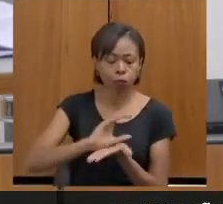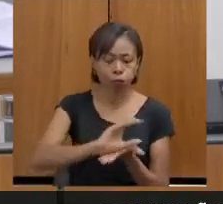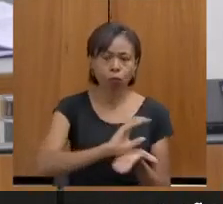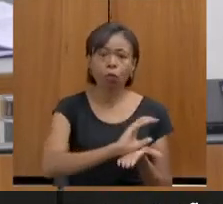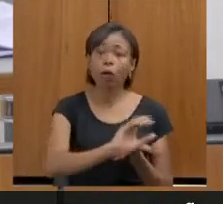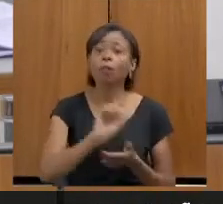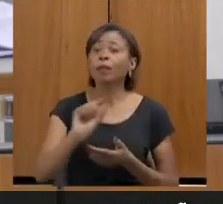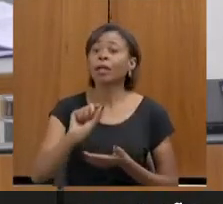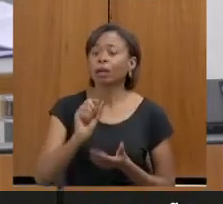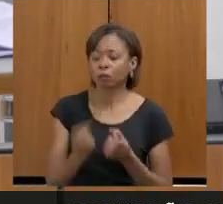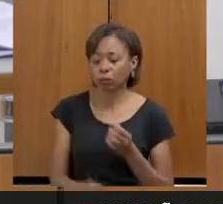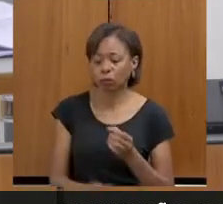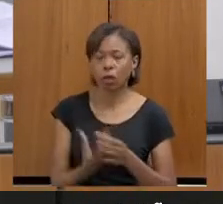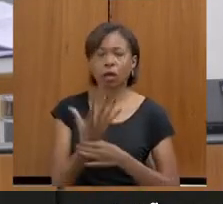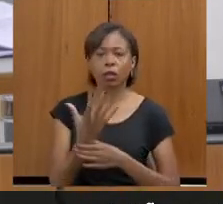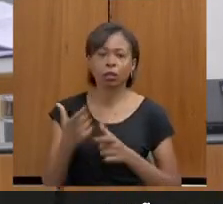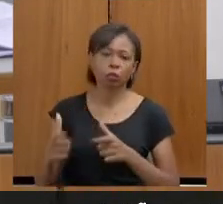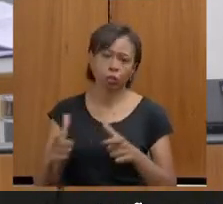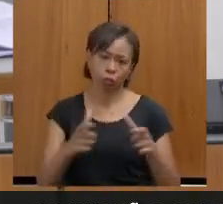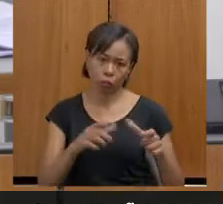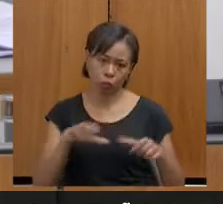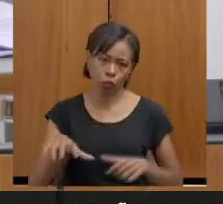instalação e aí com